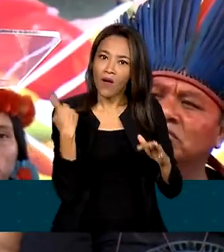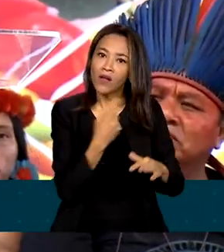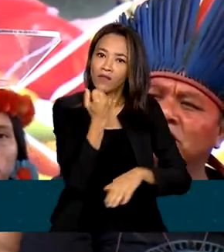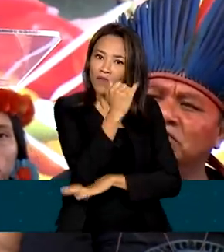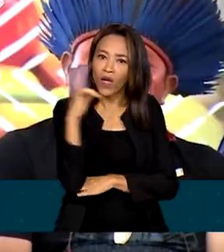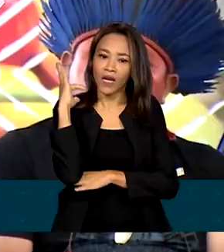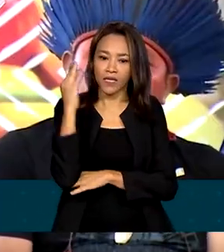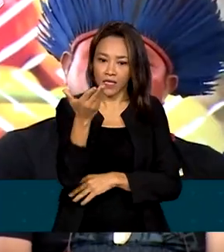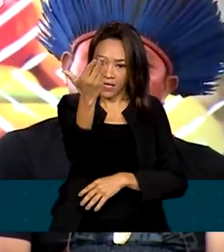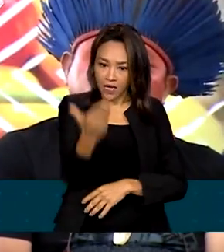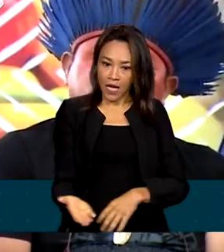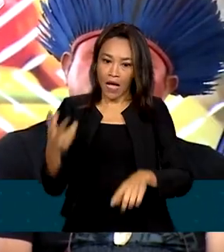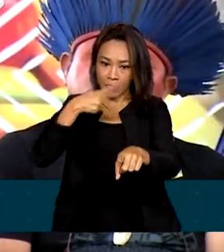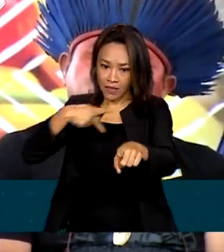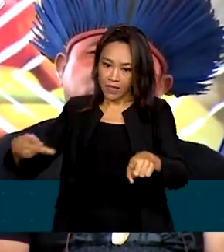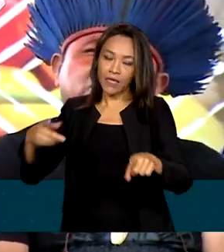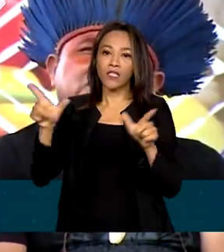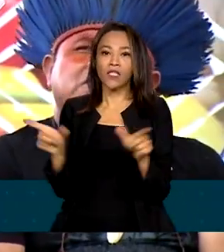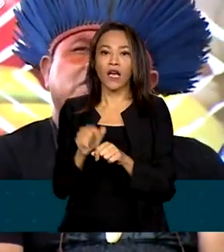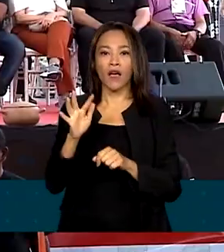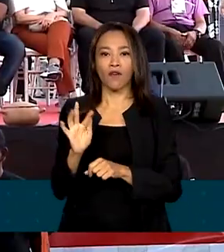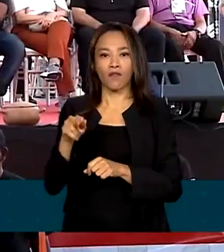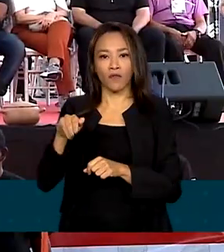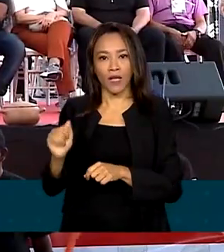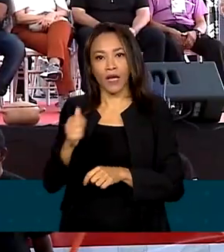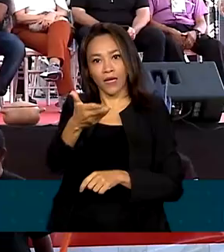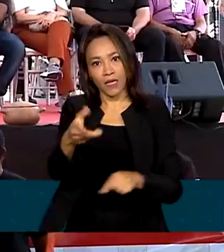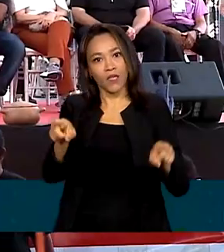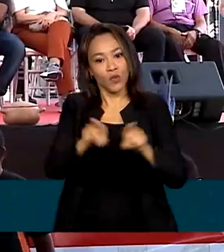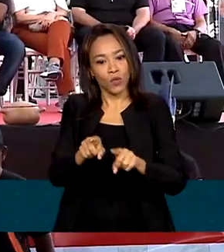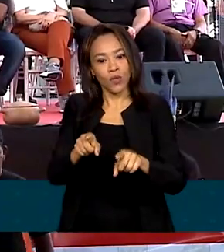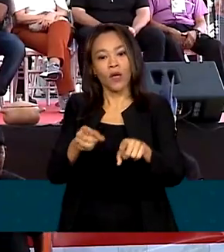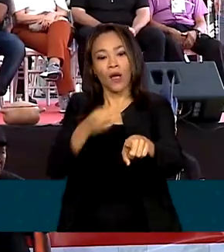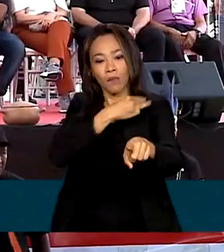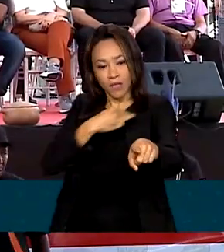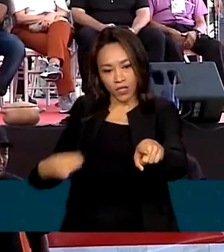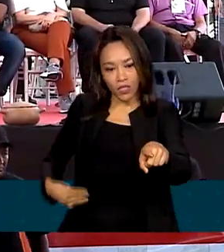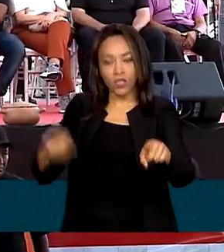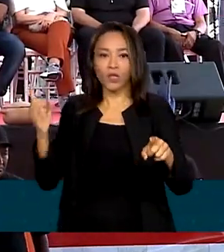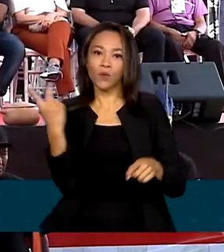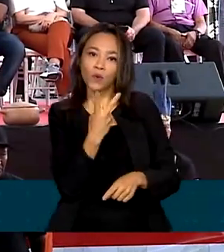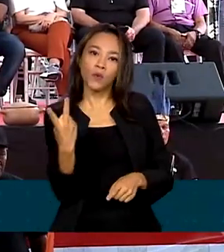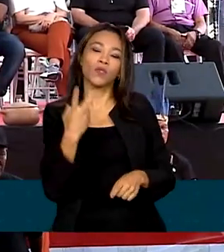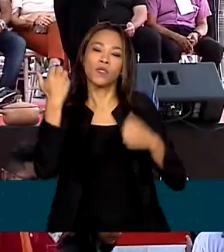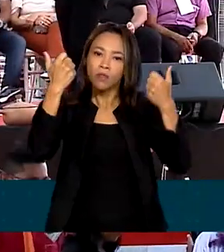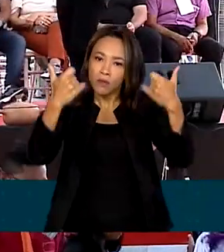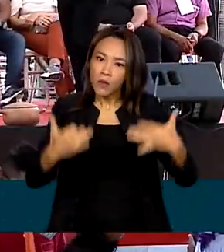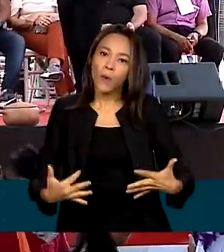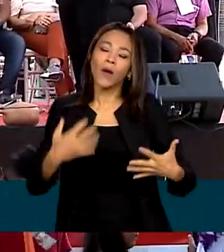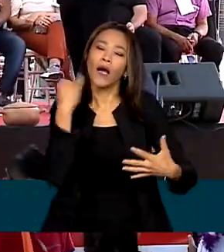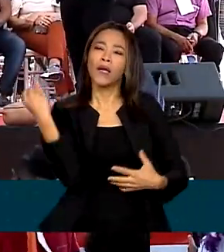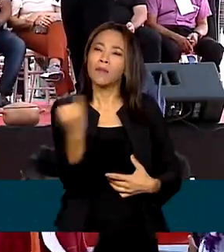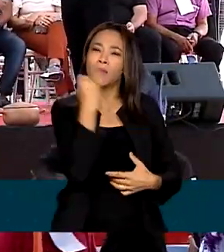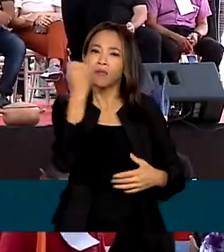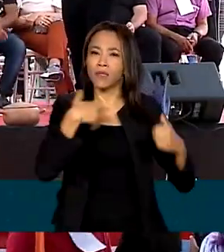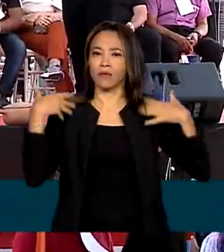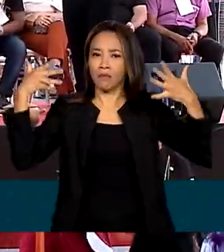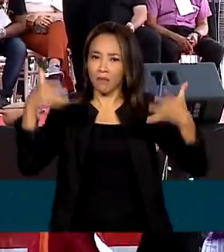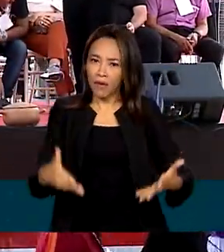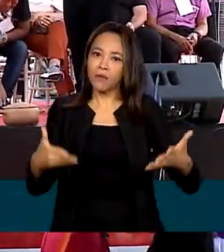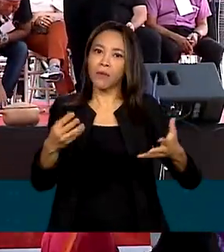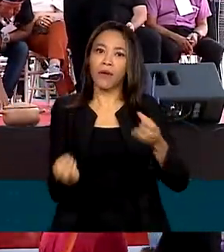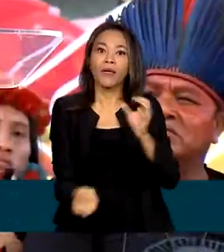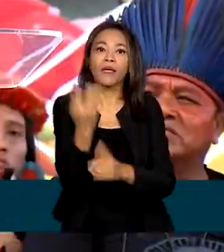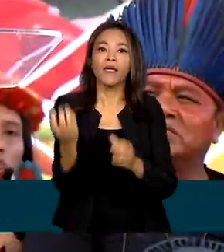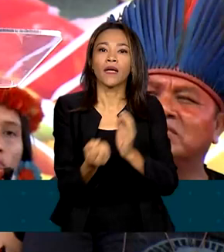presidente da FUNAI e a ministra dos Povos Indígenas destacaram a importância da participação indígena na formulação de políticas